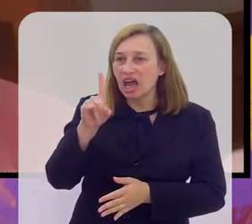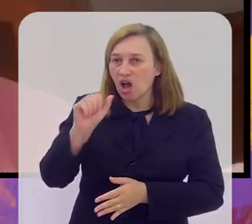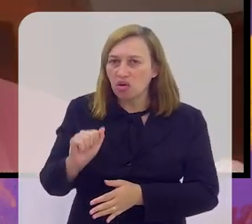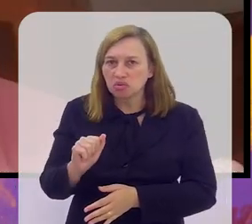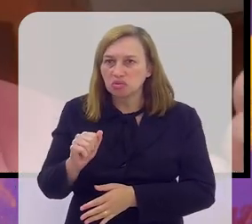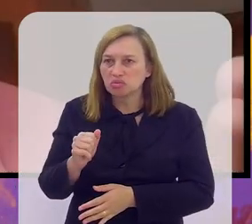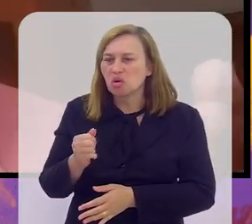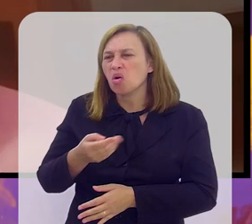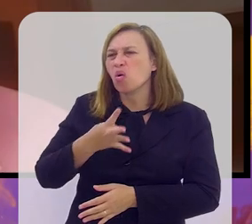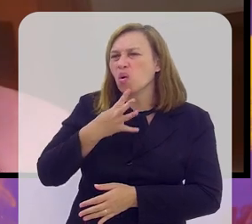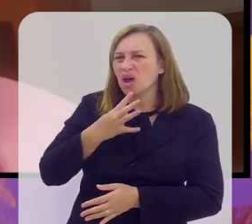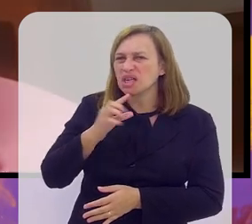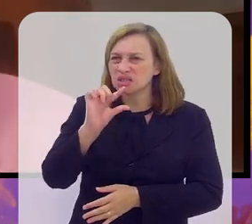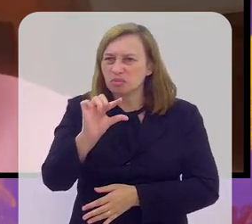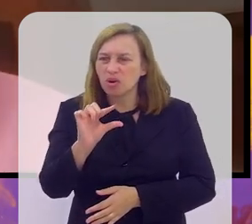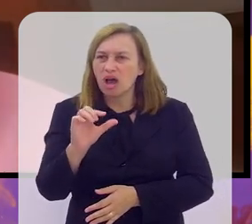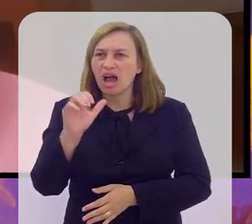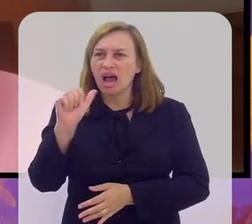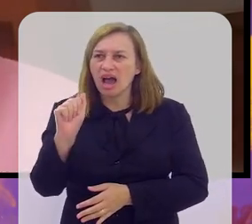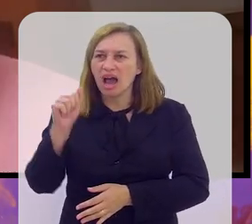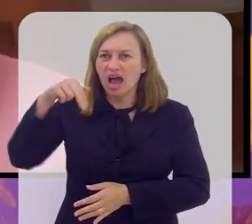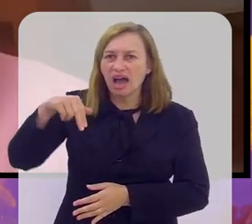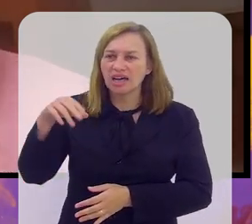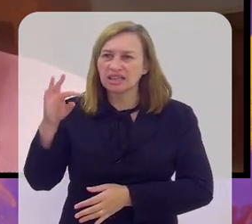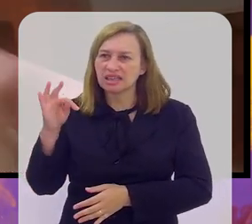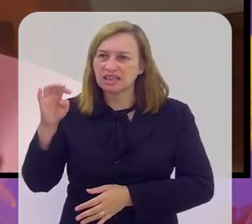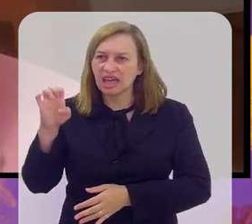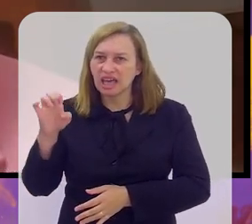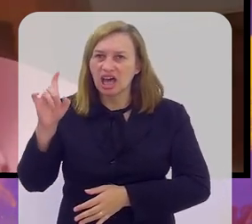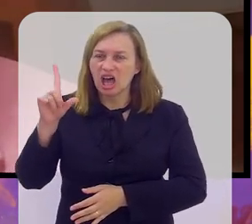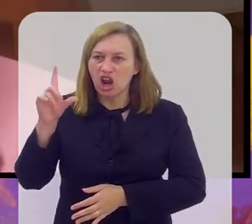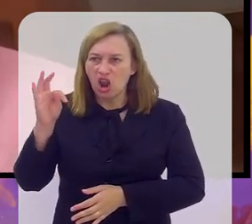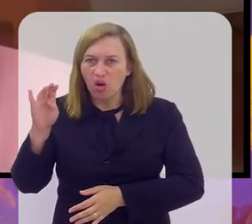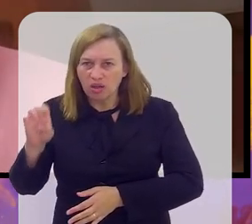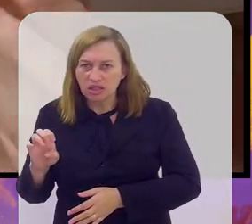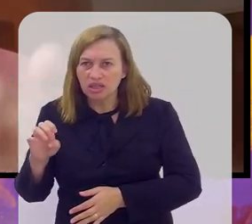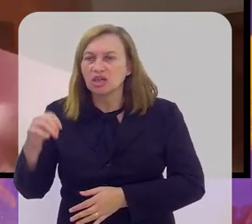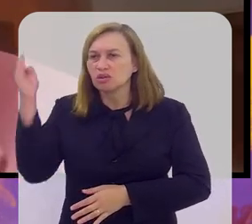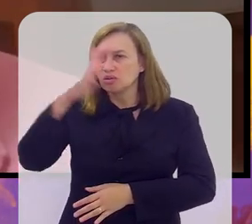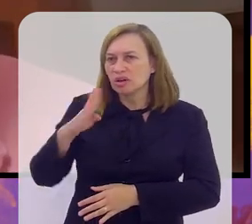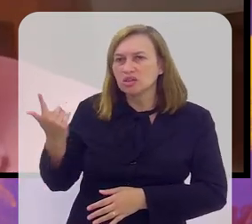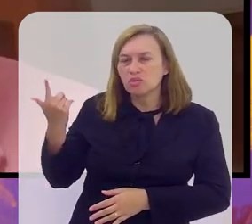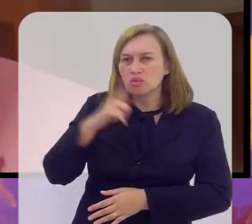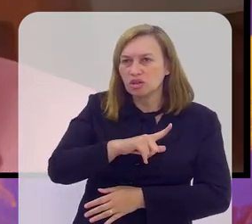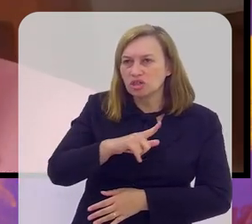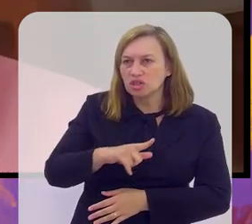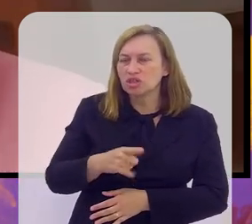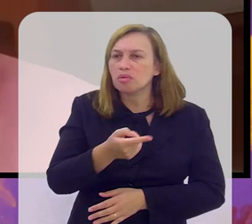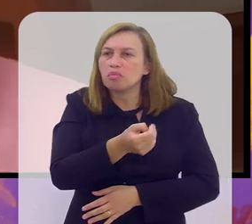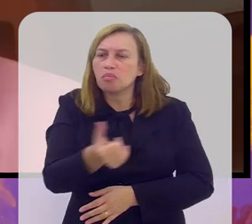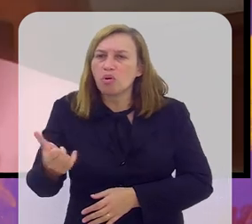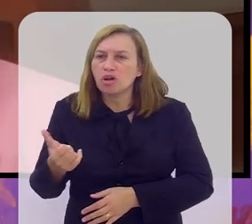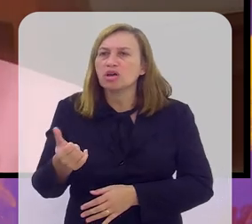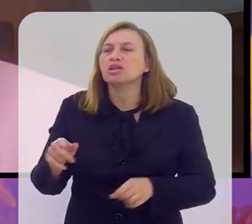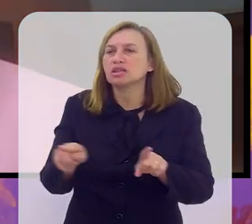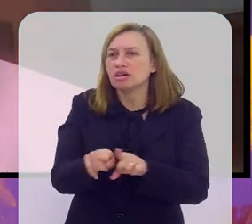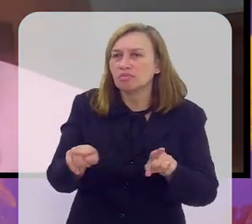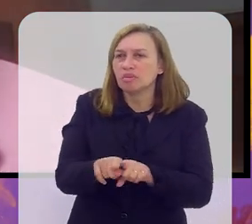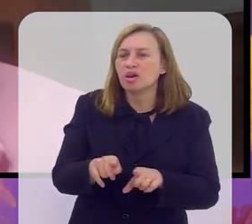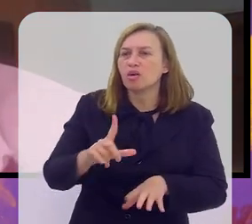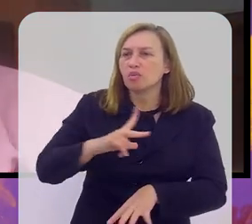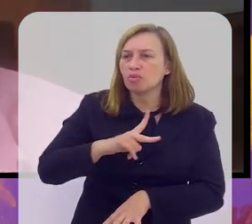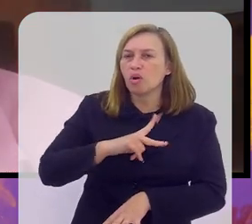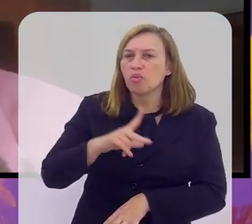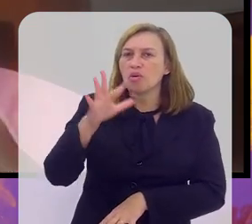acho que ninguém conhece o suficiente. O Ancelotti, que aqui no Brasil, claramente, pouquíssimas pessoas devem conhecer. E o próprio Fernando Diniz,